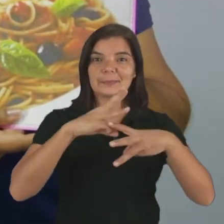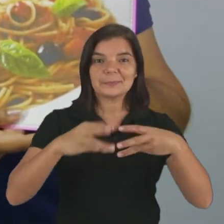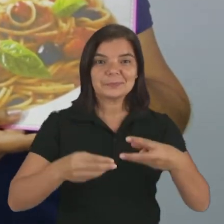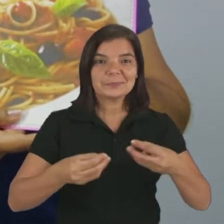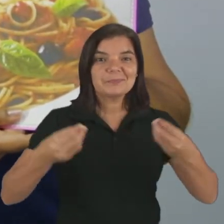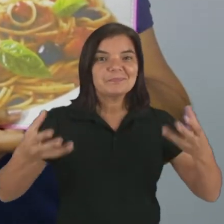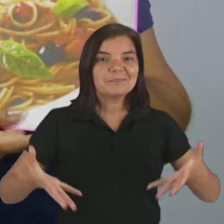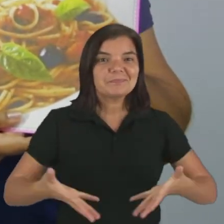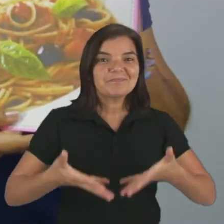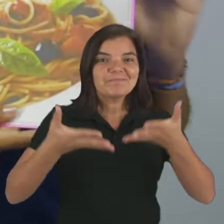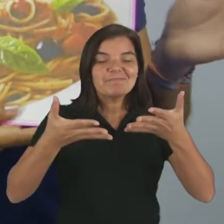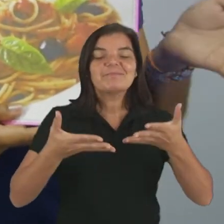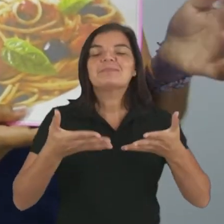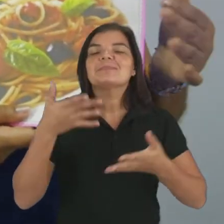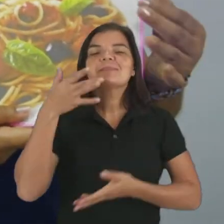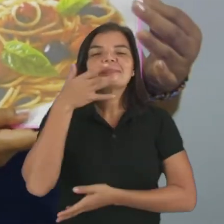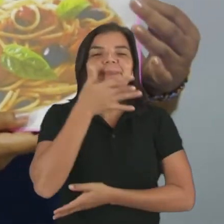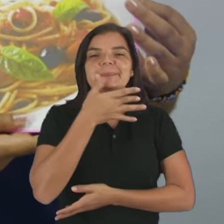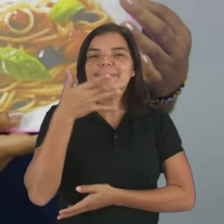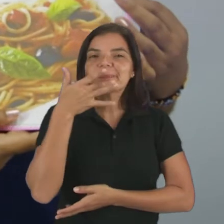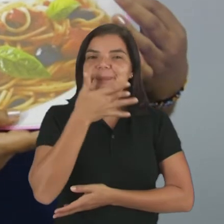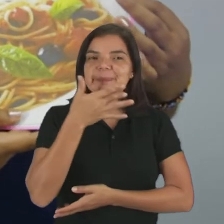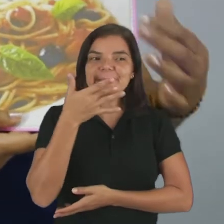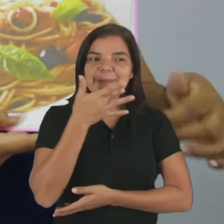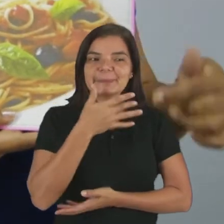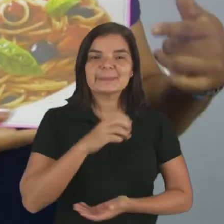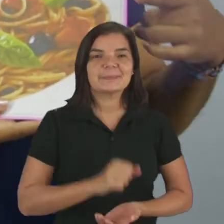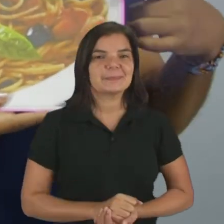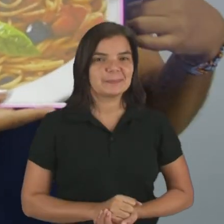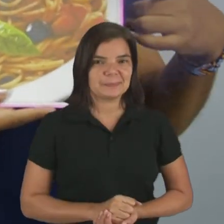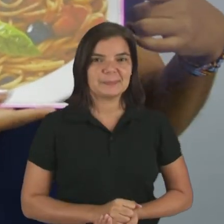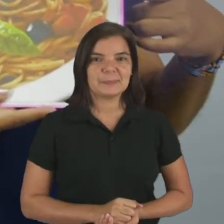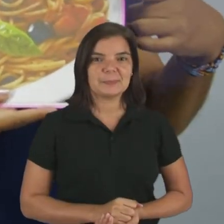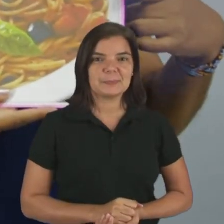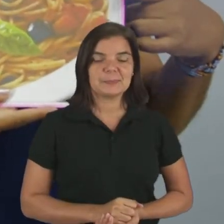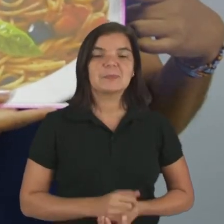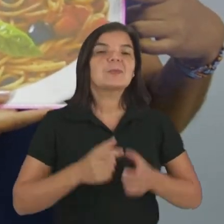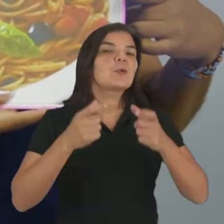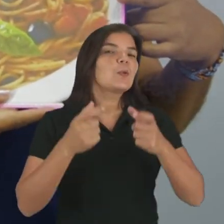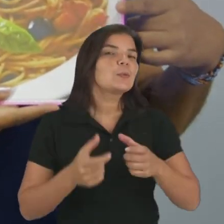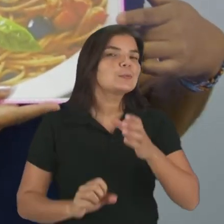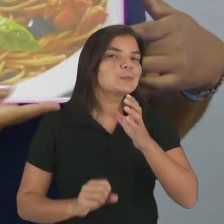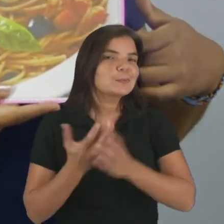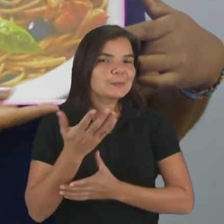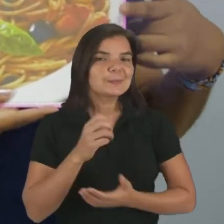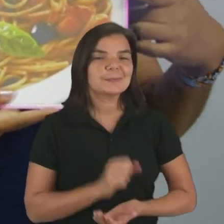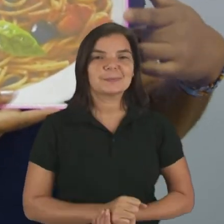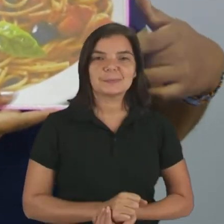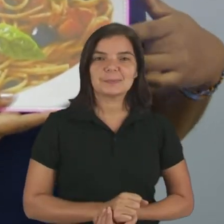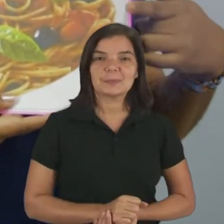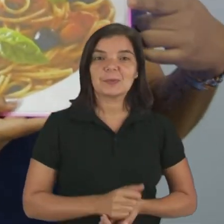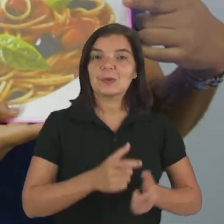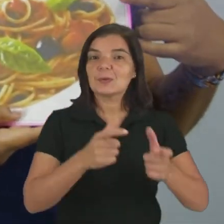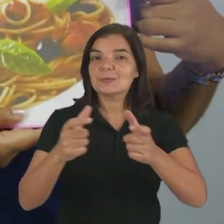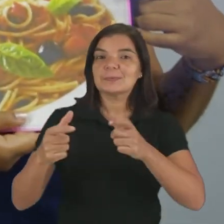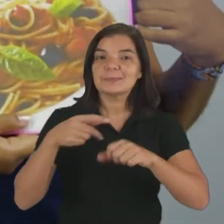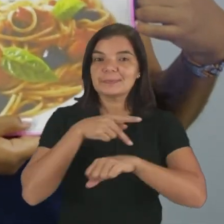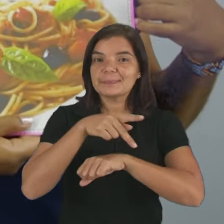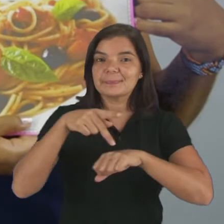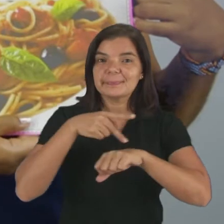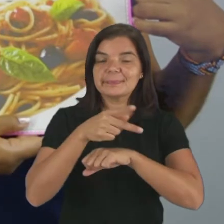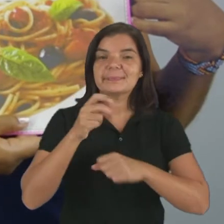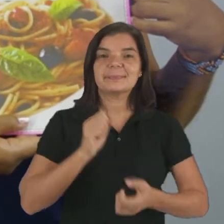Macarronada. Chega da água na boca, não mesmo? Da onde? De que lugar? De que país?